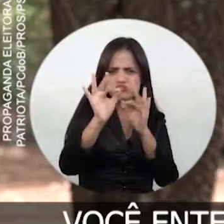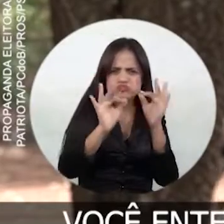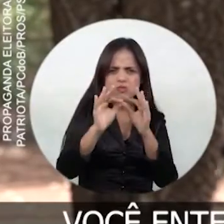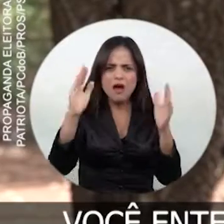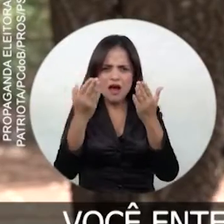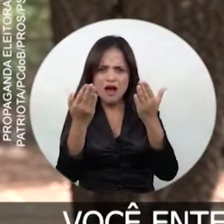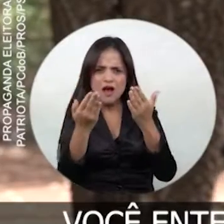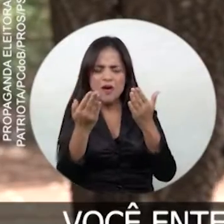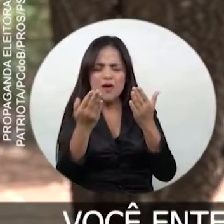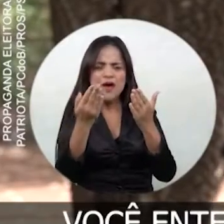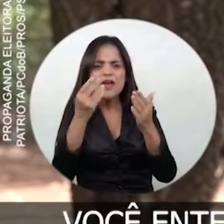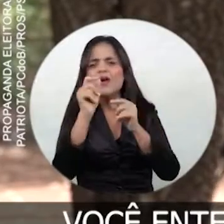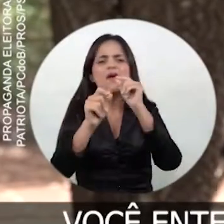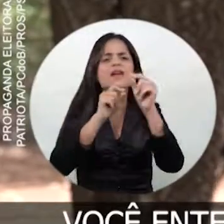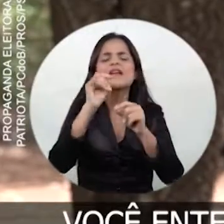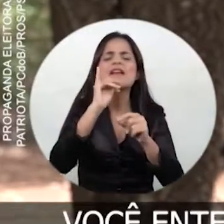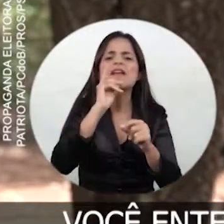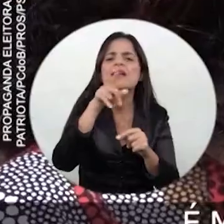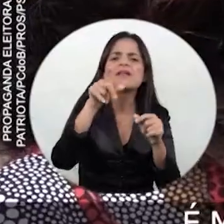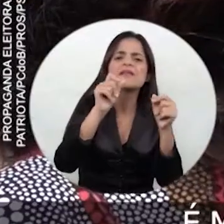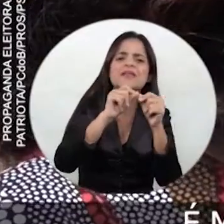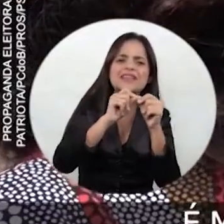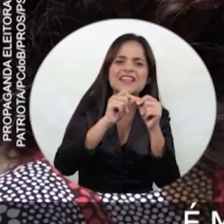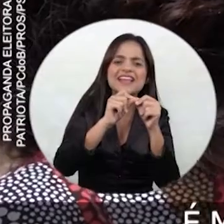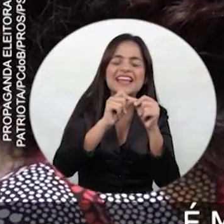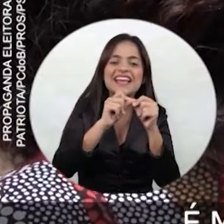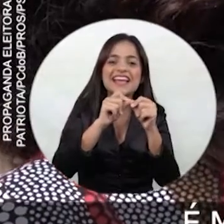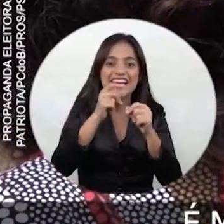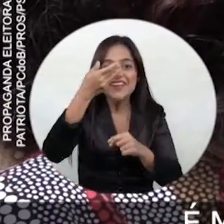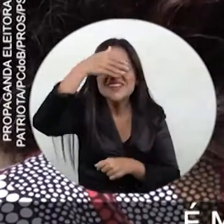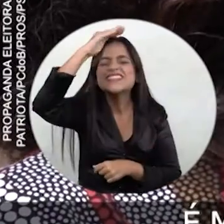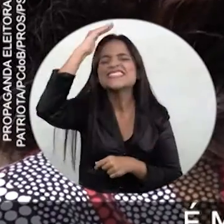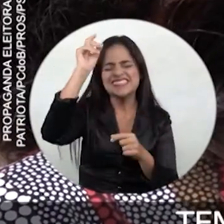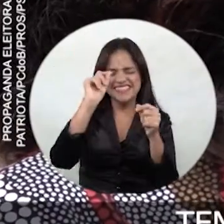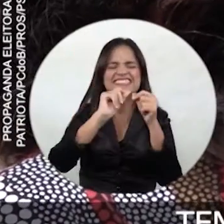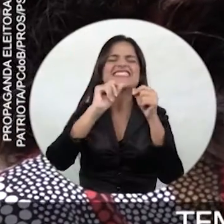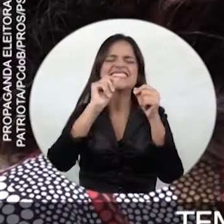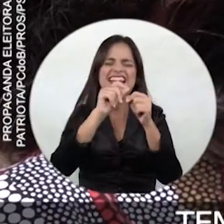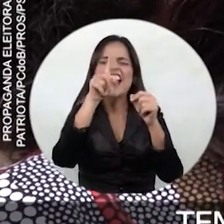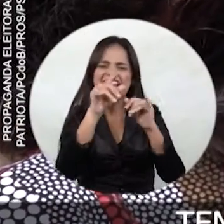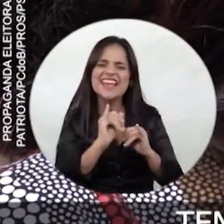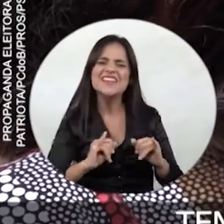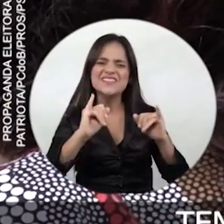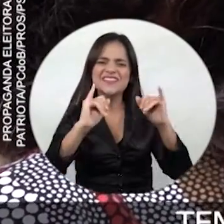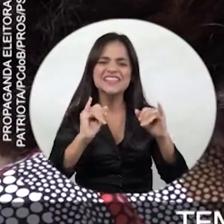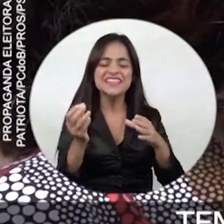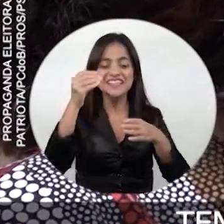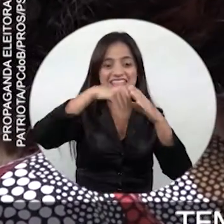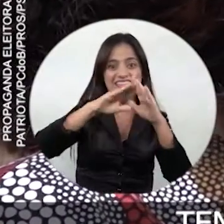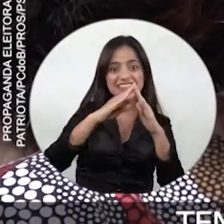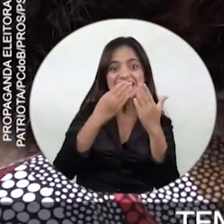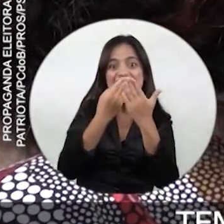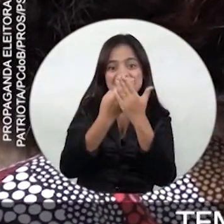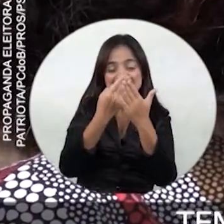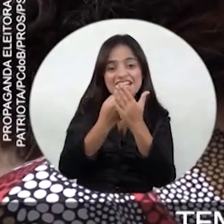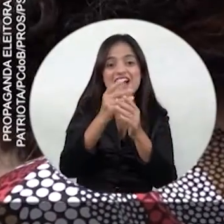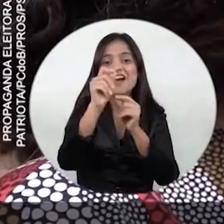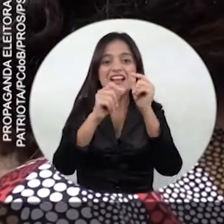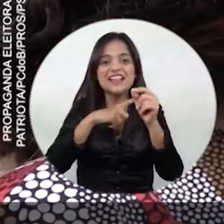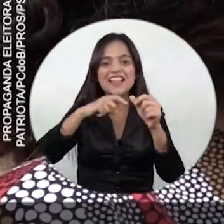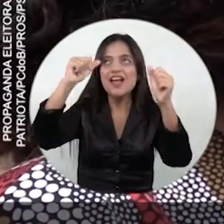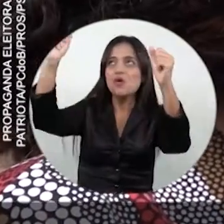entendeu? Isso aí nós sabemos tudo o que foi ele que fez. É muito importante que as crianças tenham na sala de aula um ar-condicionado,